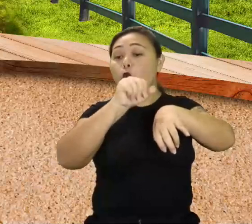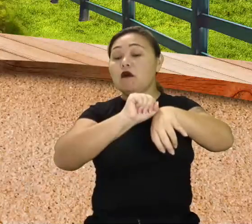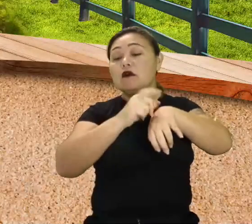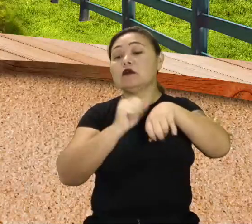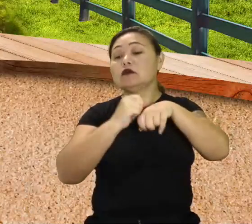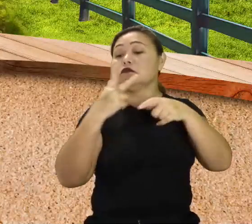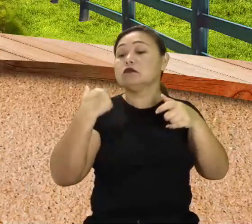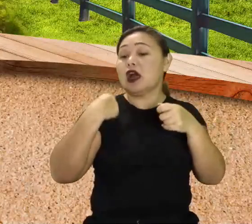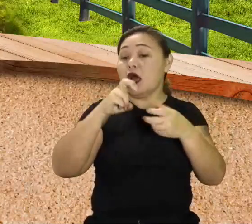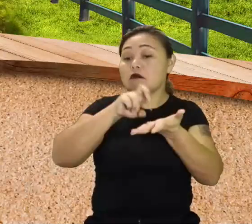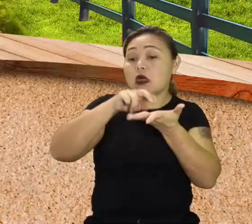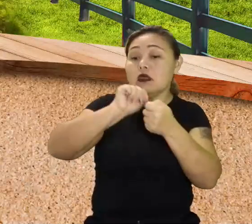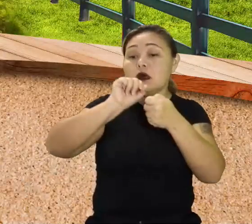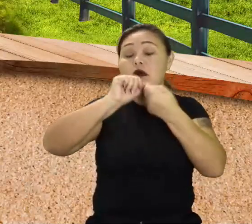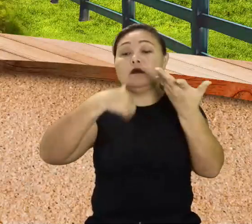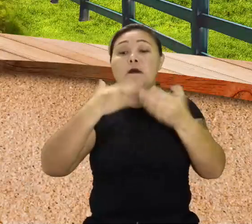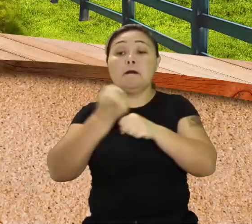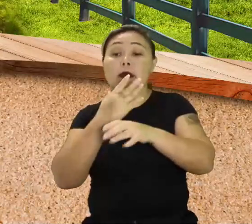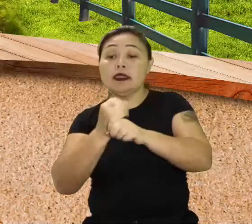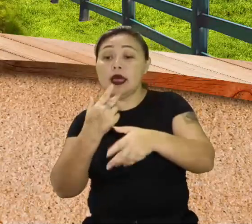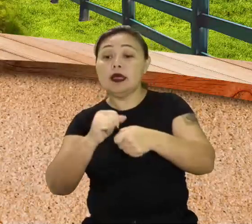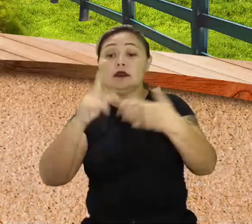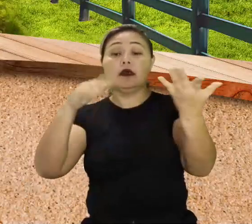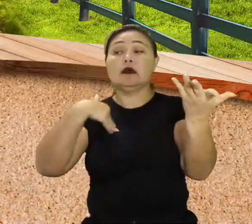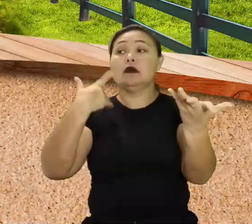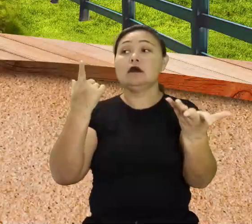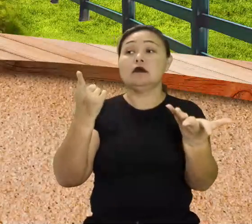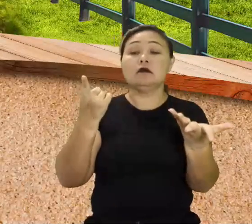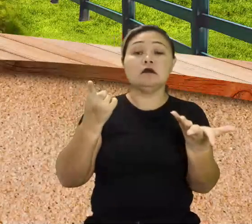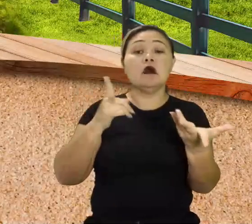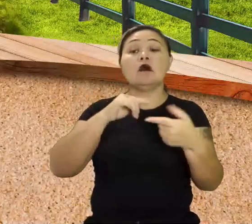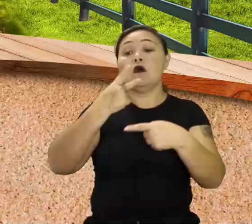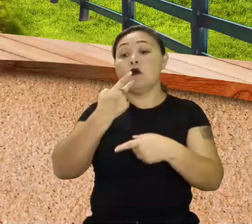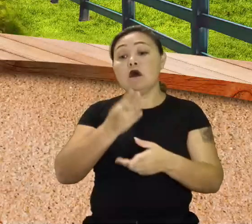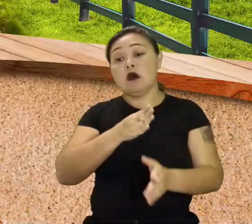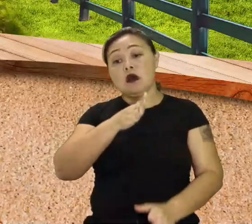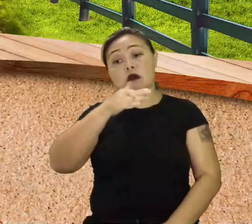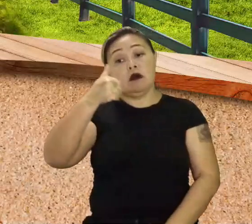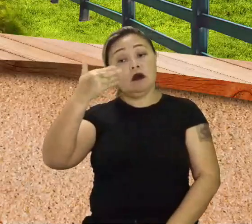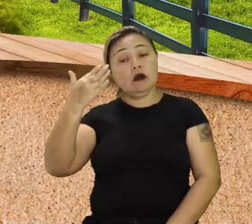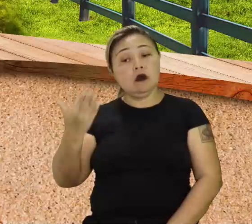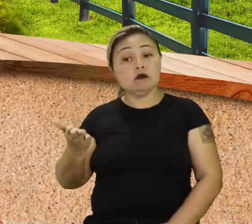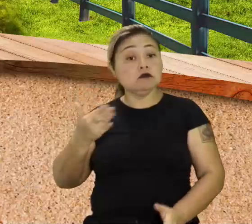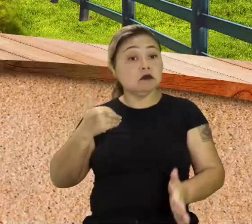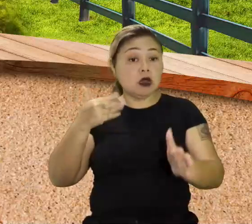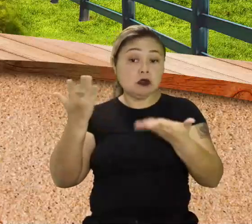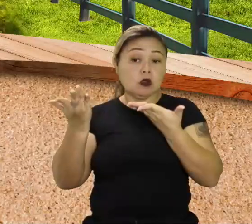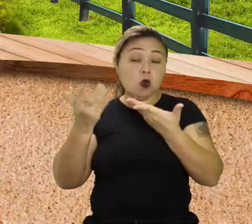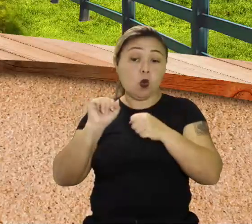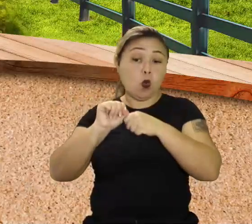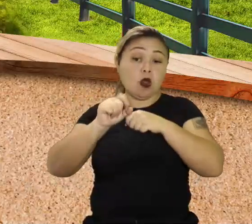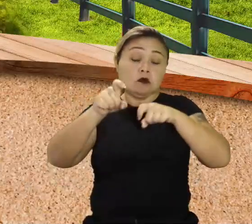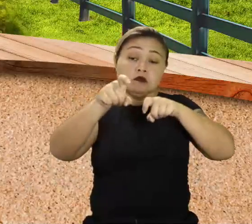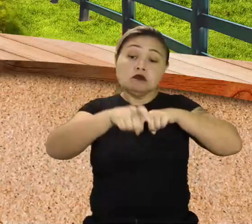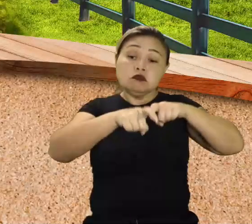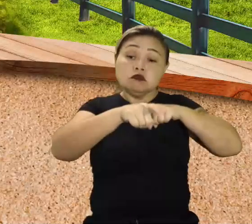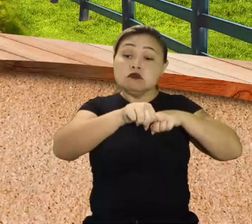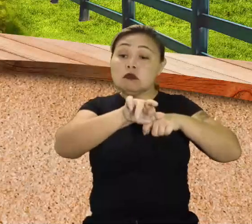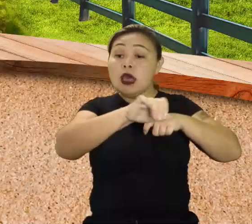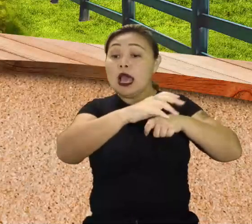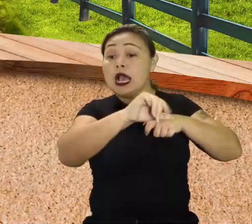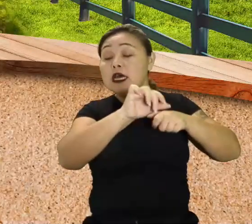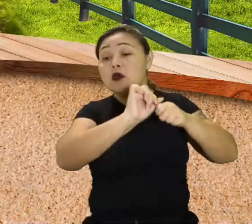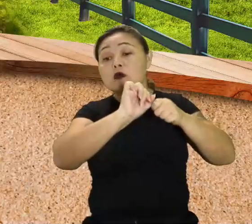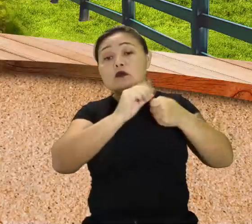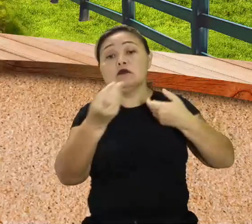cenoura, pimentão, beterraba, batata. Mas, como está de forma aleatória, agrícola, também nós podemos